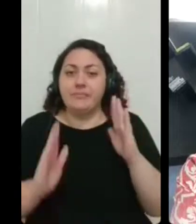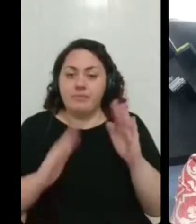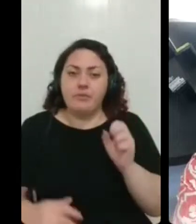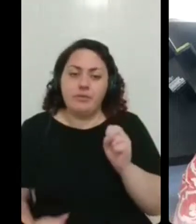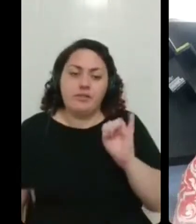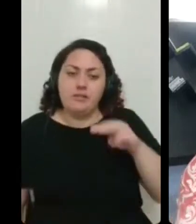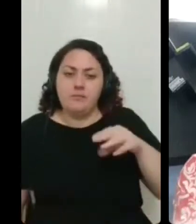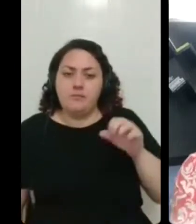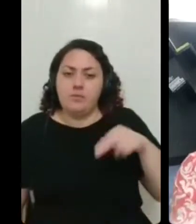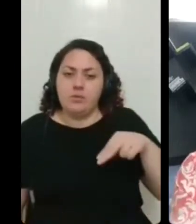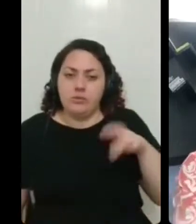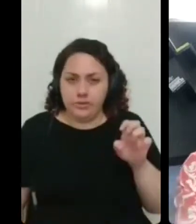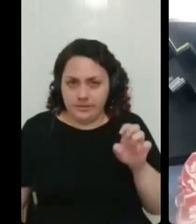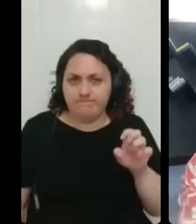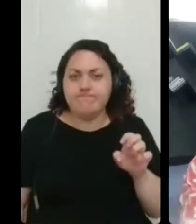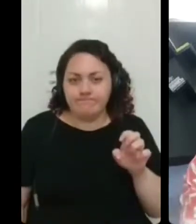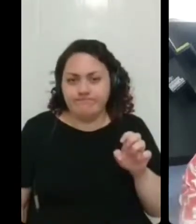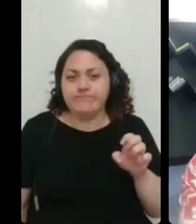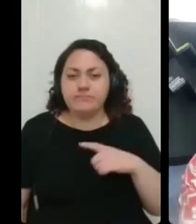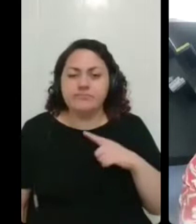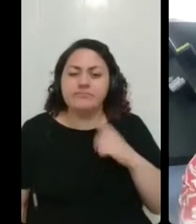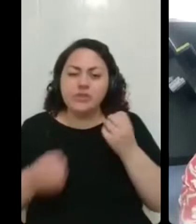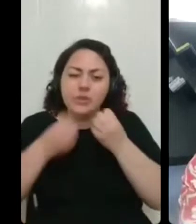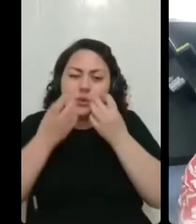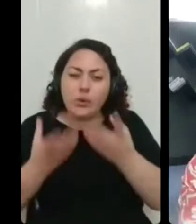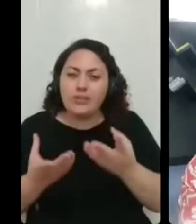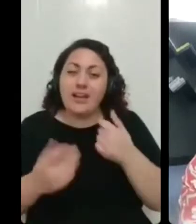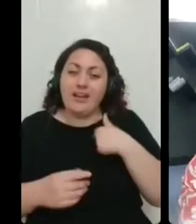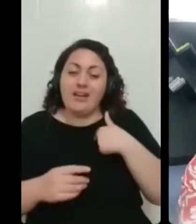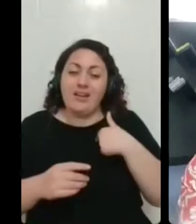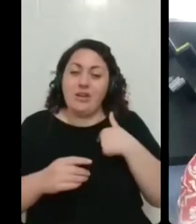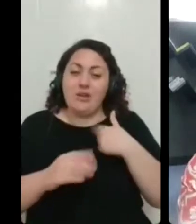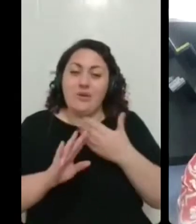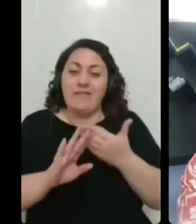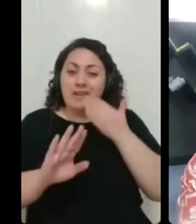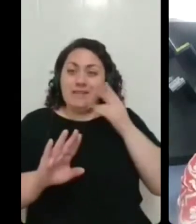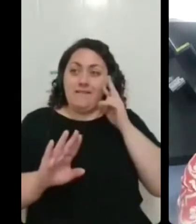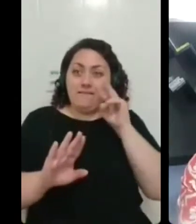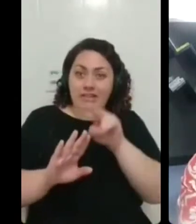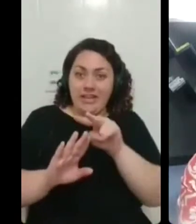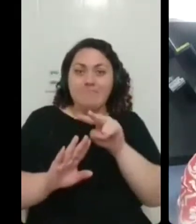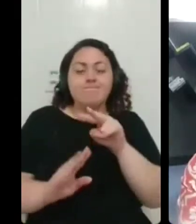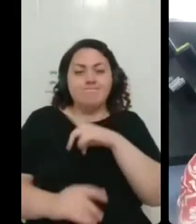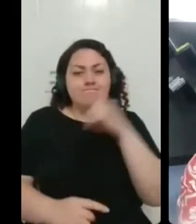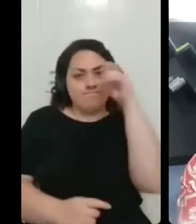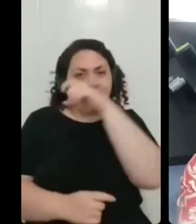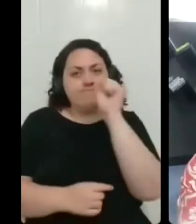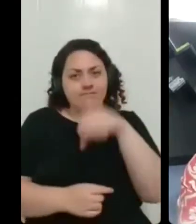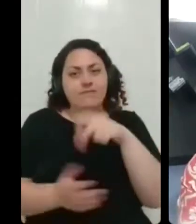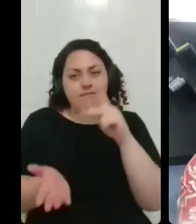e foi contando um pouquinho de quem estava de fora da situação. Foi bem difícil, né, Simone?